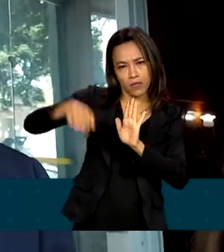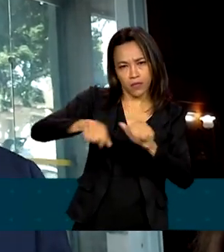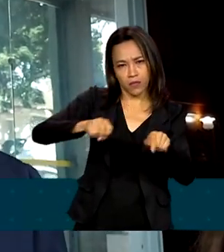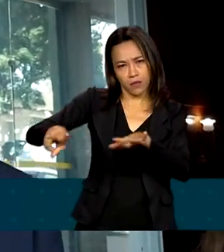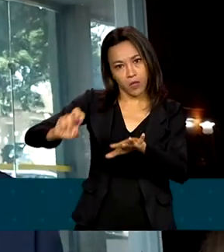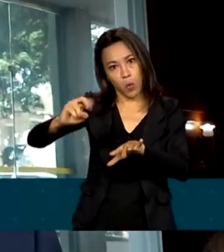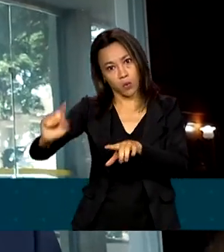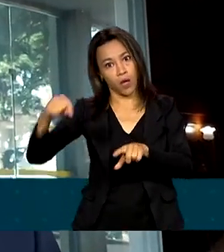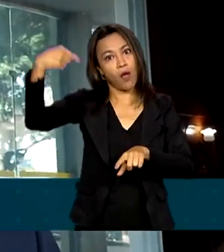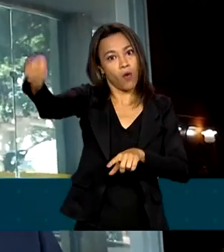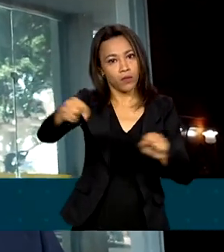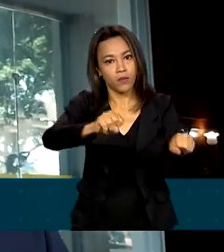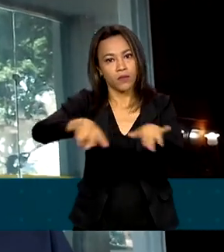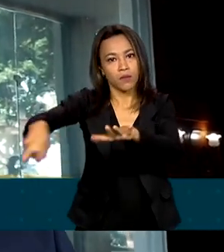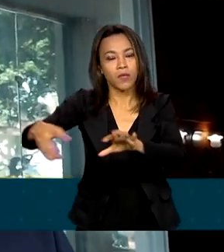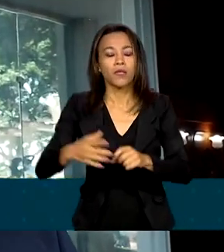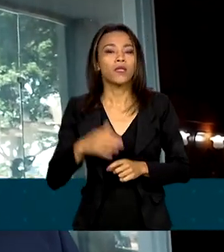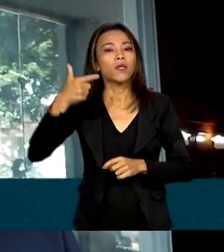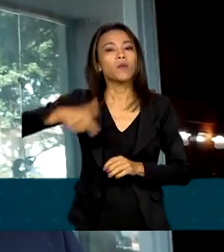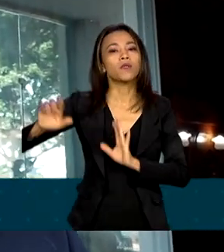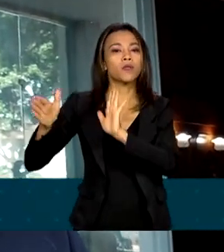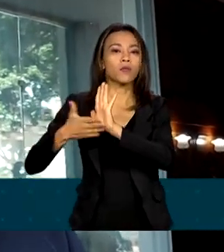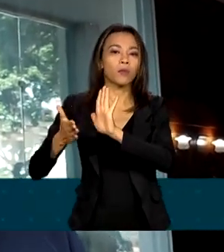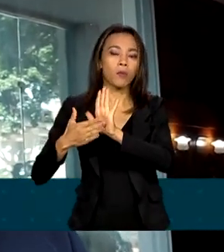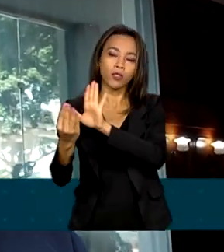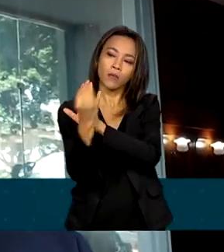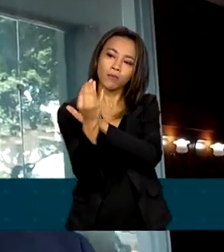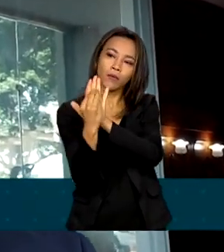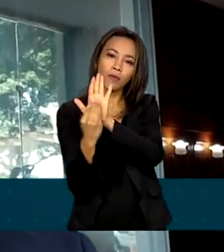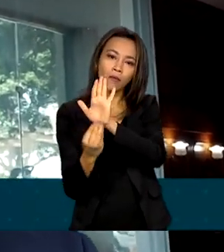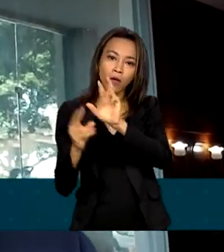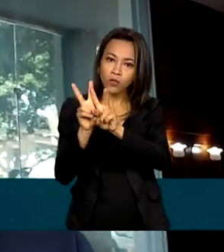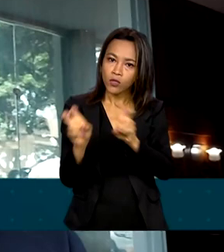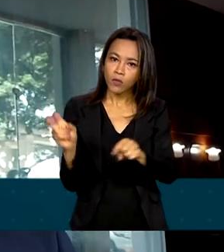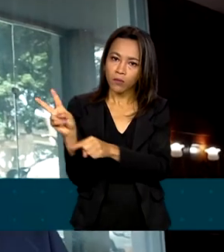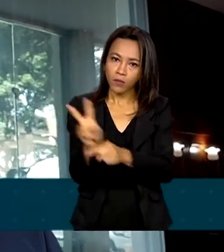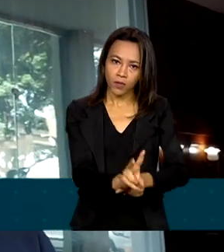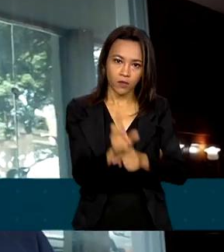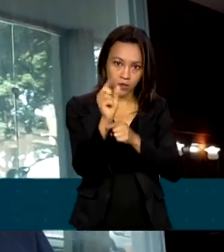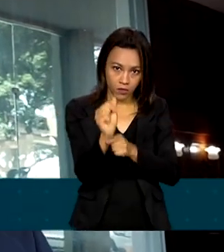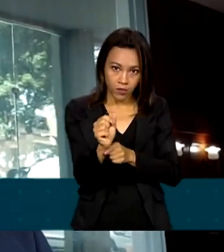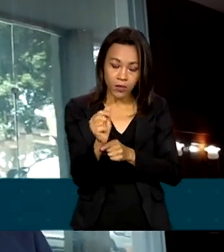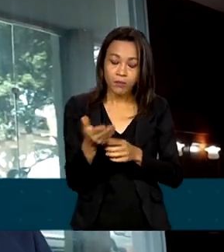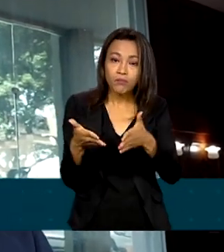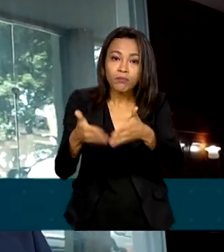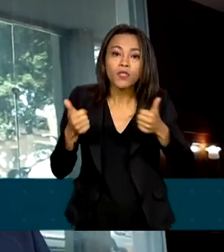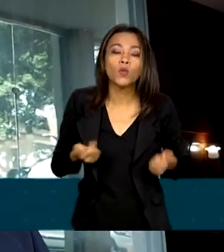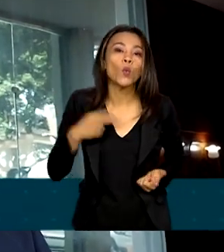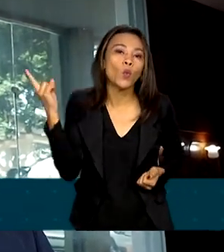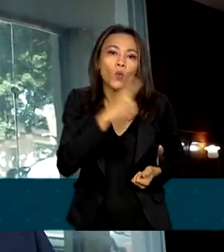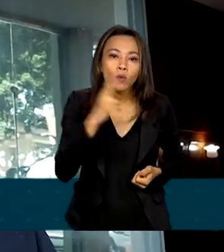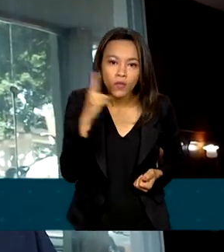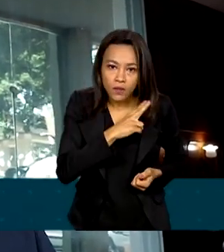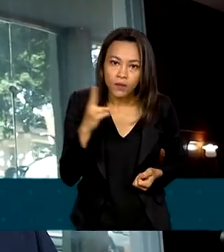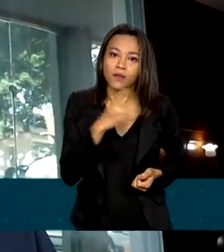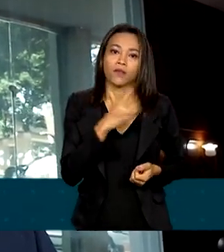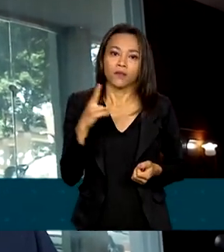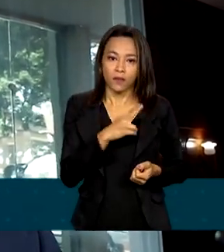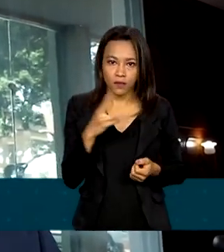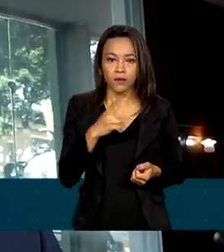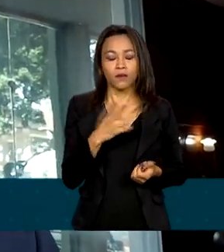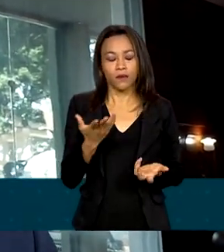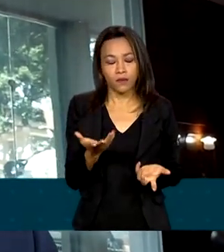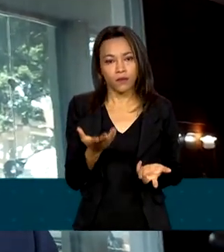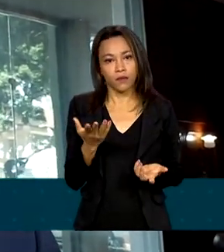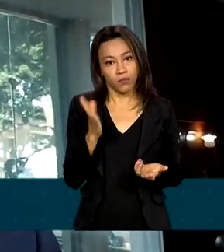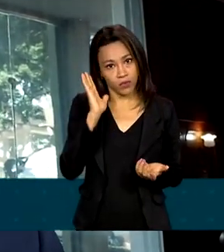e o conjunto de medidas de crédito, o que inclui pedido de urgência constitucional para algumas vezes